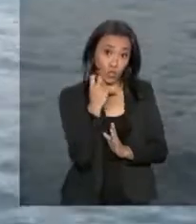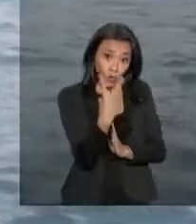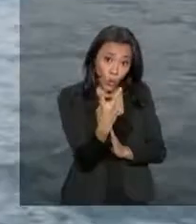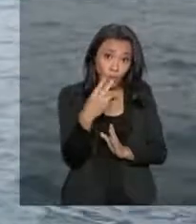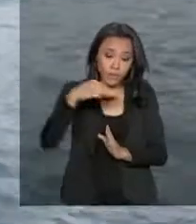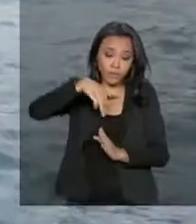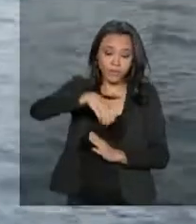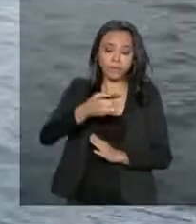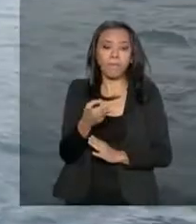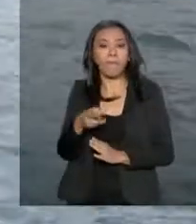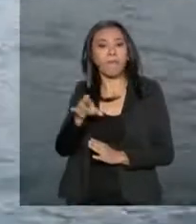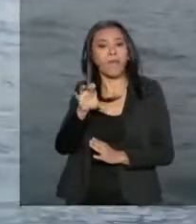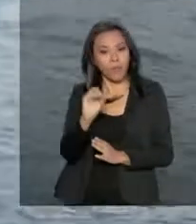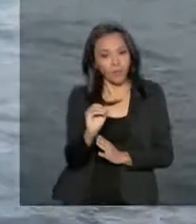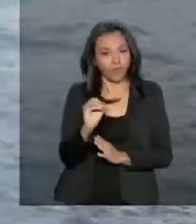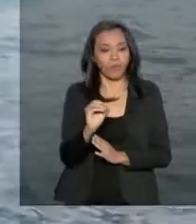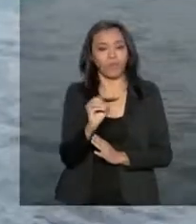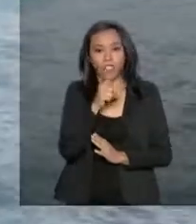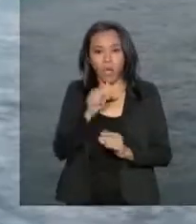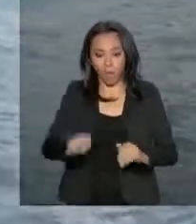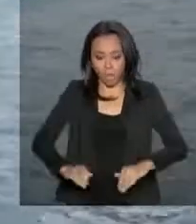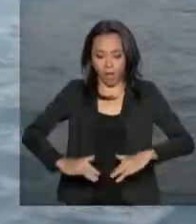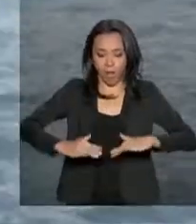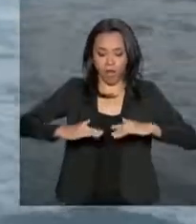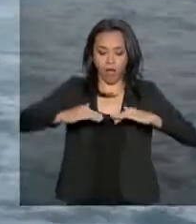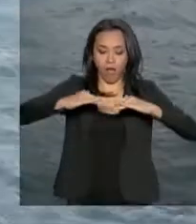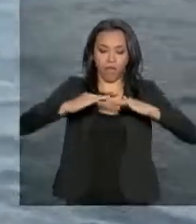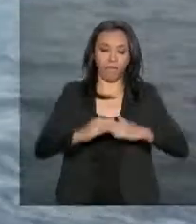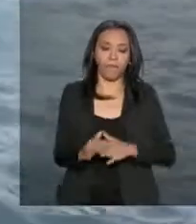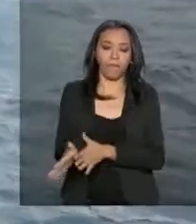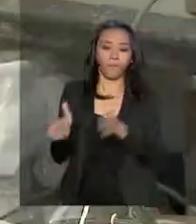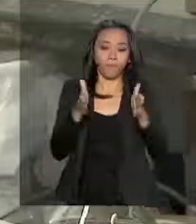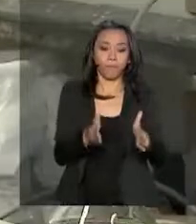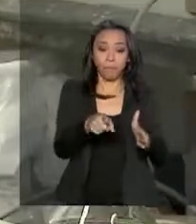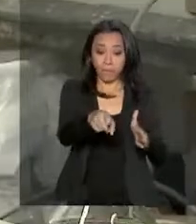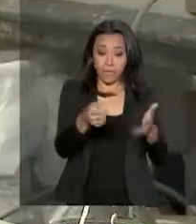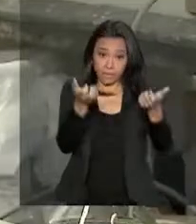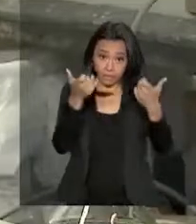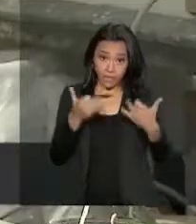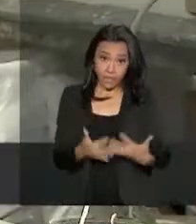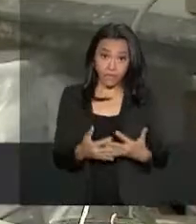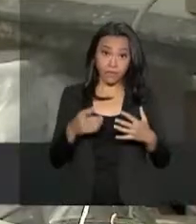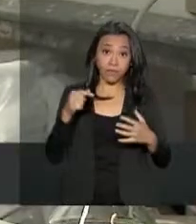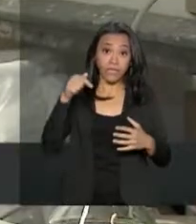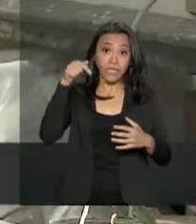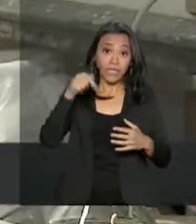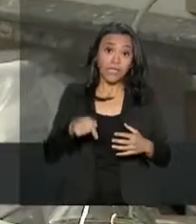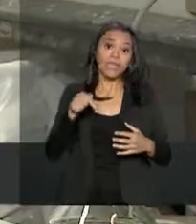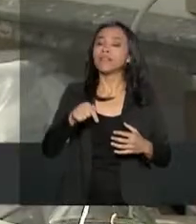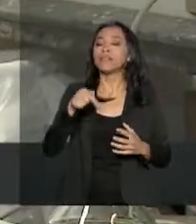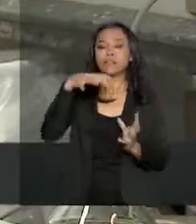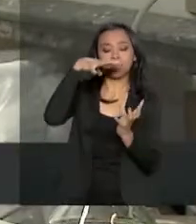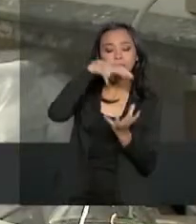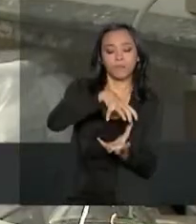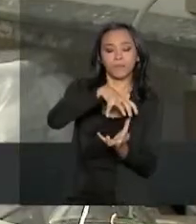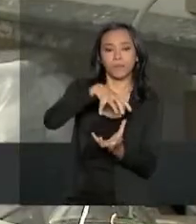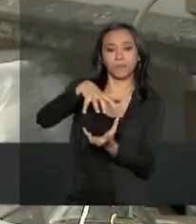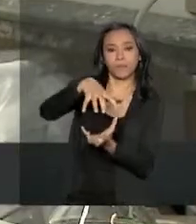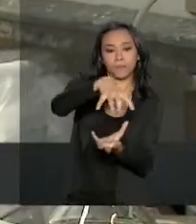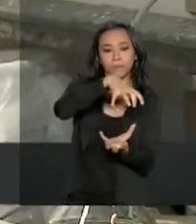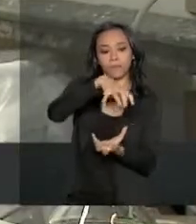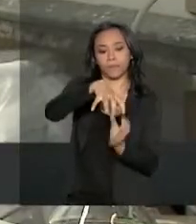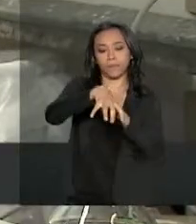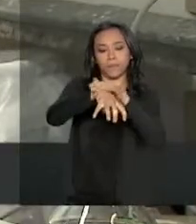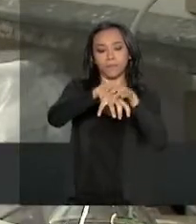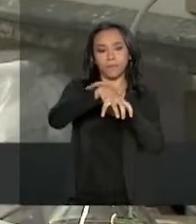oceanos nos dois séculos seguintes. Antártica é um continente muito importante para o planeta. Primeiro que detém uma